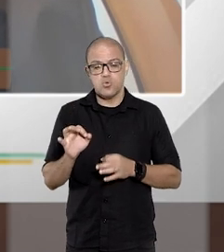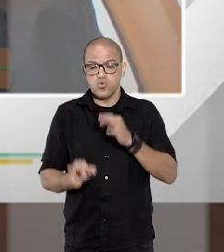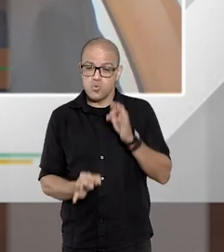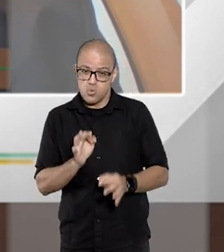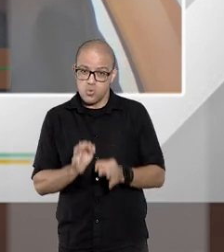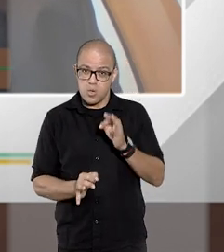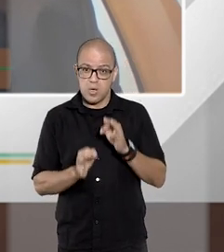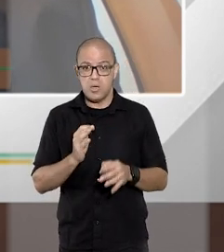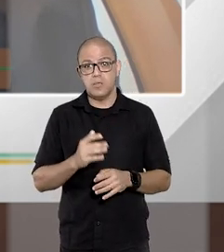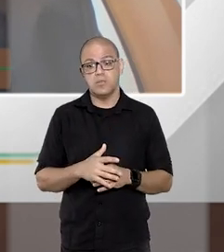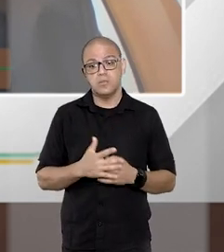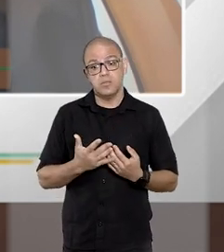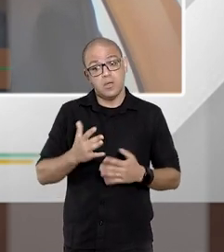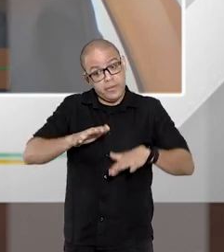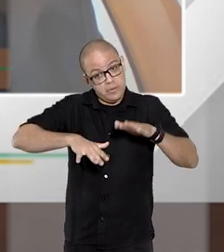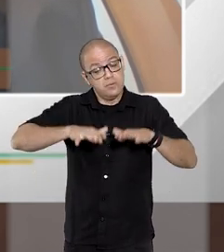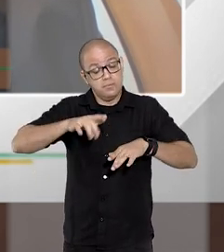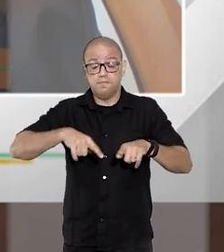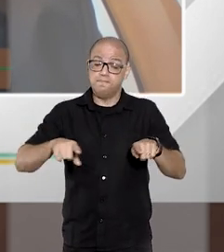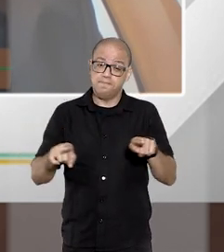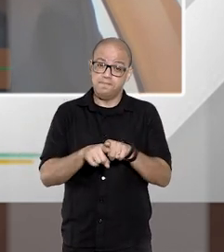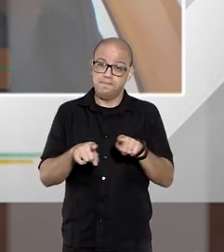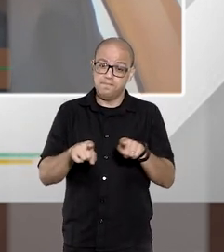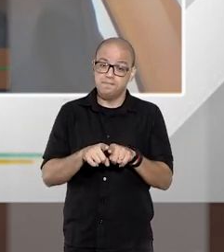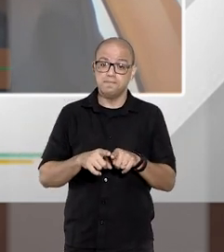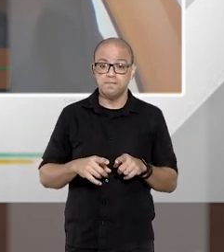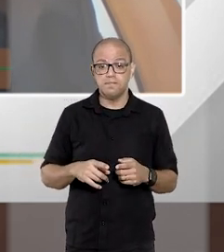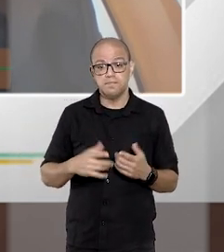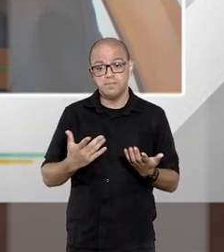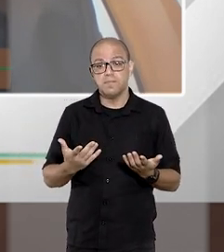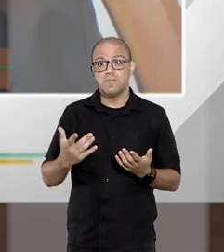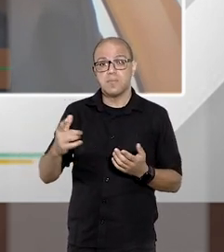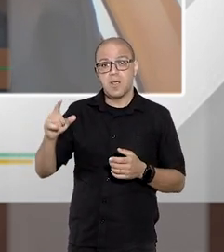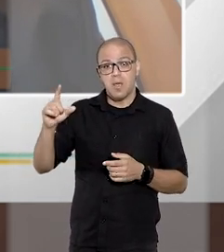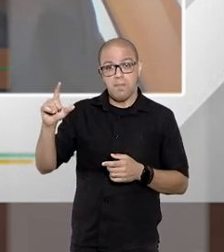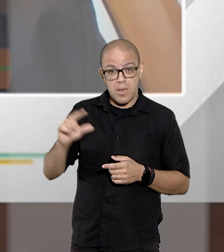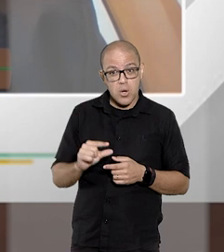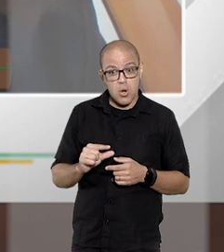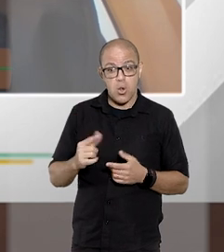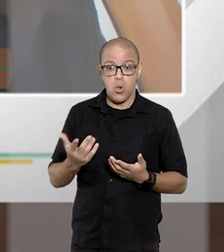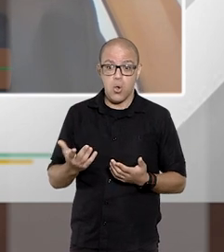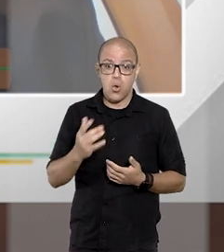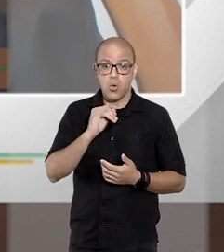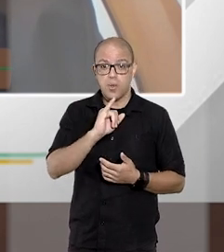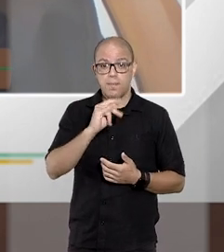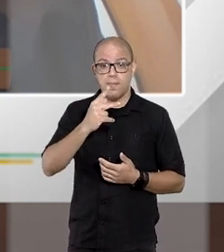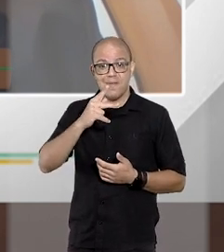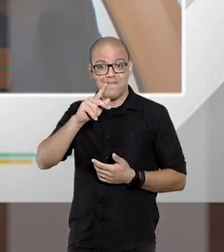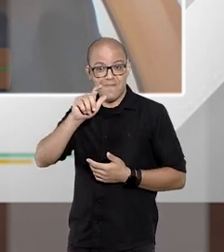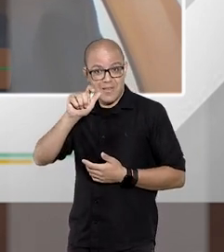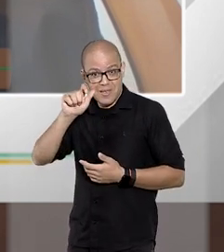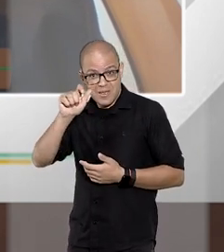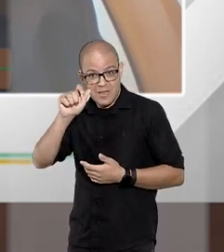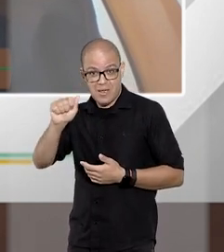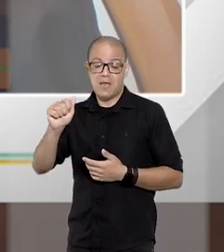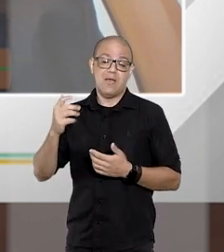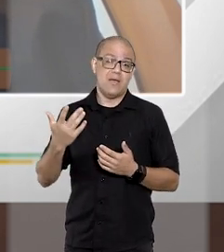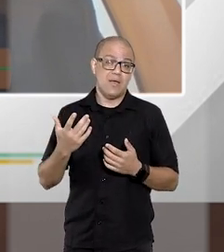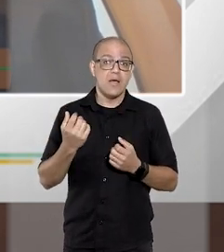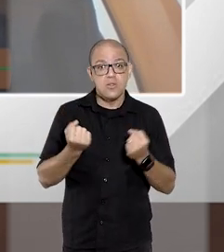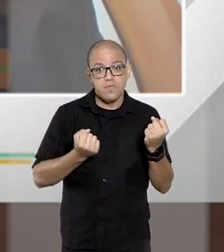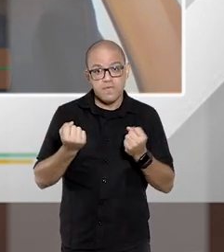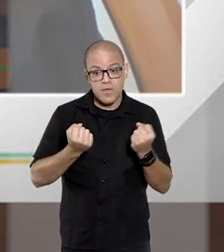então por vezes também até demandas de menor monta um IPVA um veículo